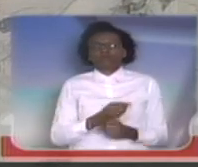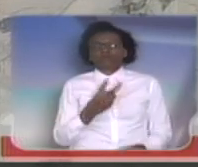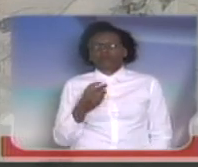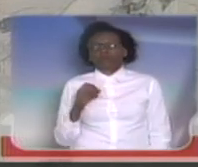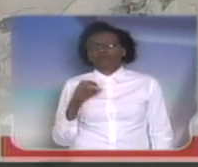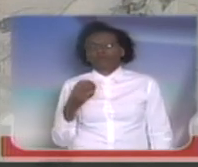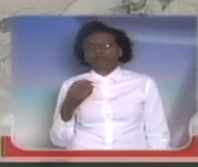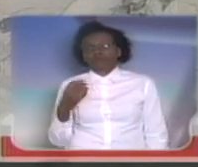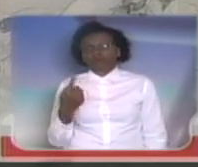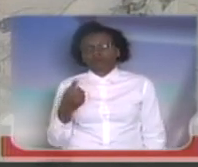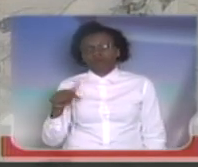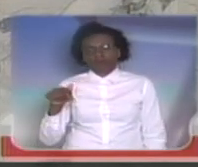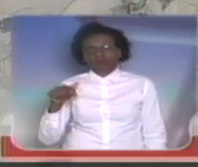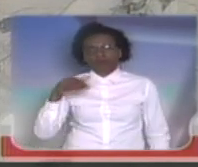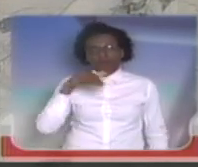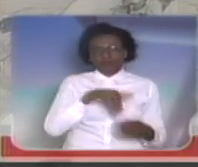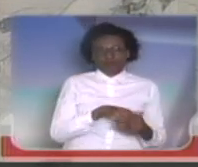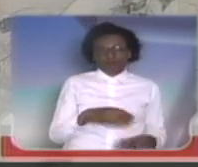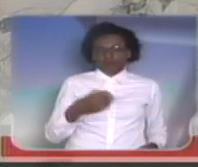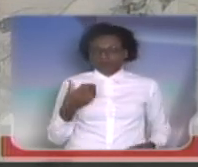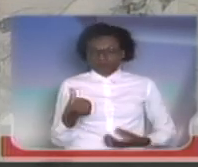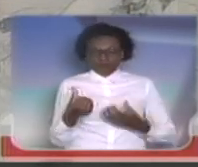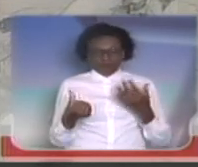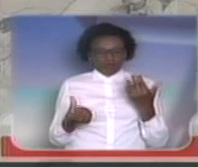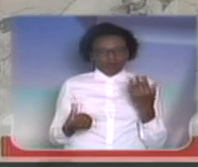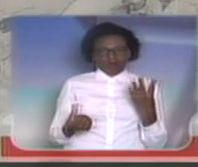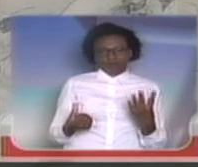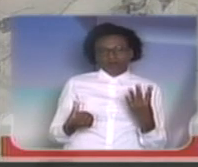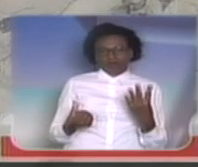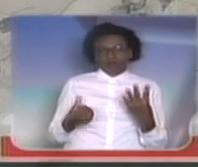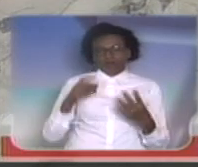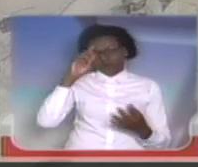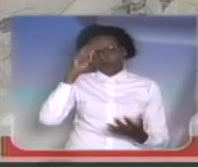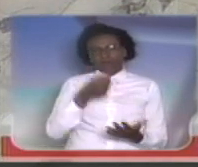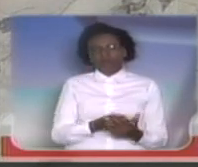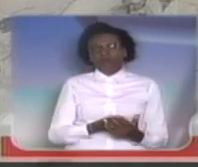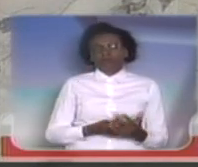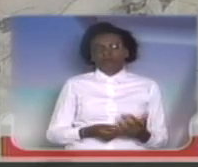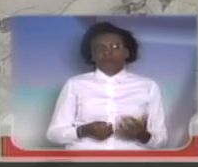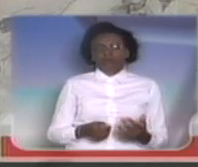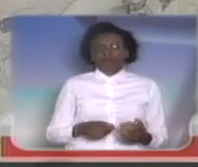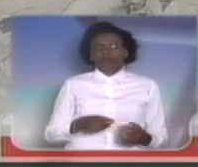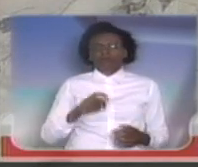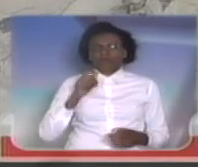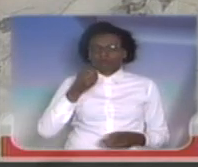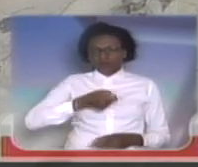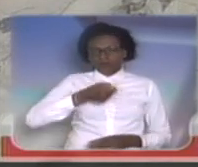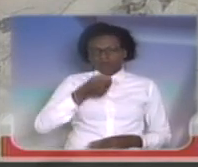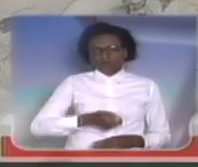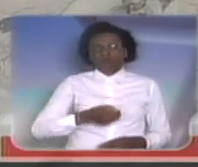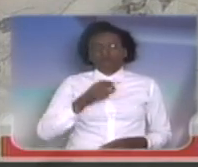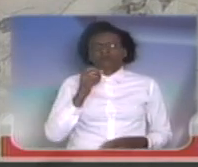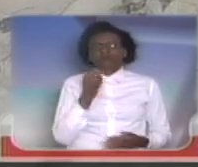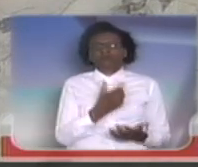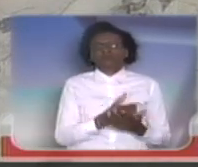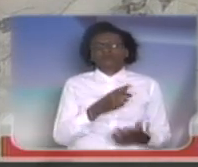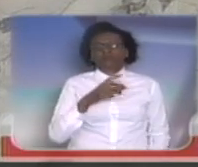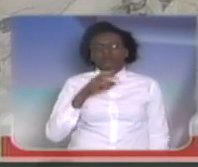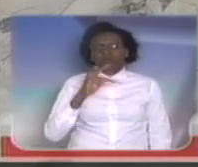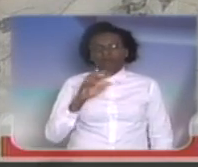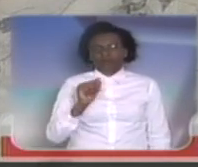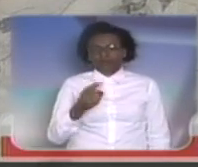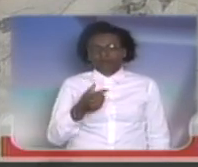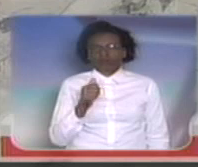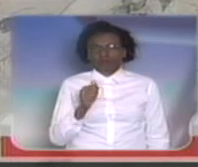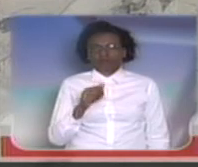votos a quatro votos, decidiu pela inconstitucionalidade da cobrança da taxa de incêndio pelos municípios de todo o